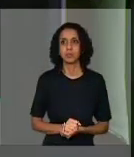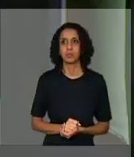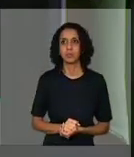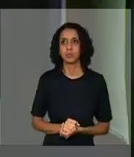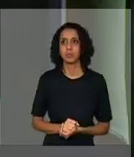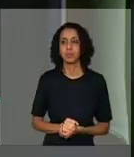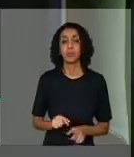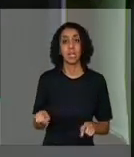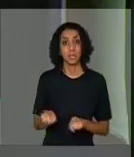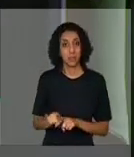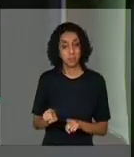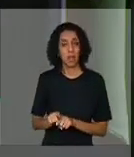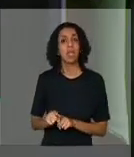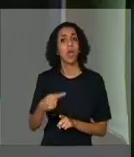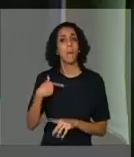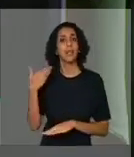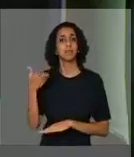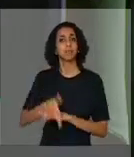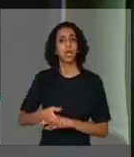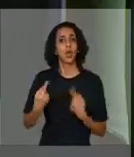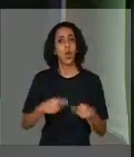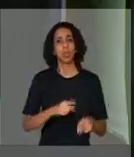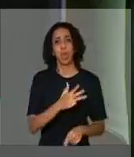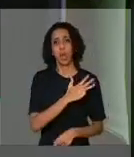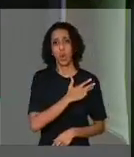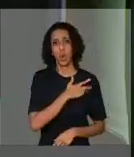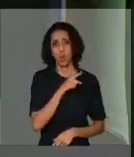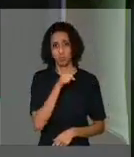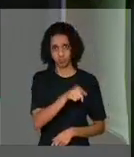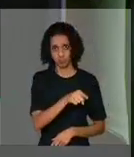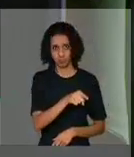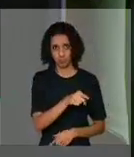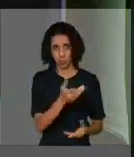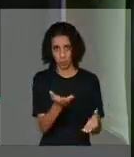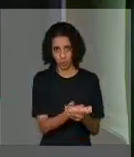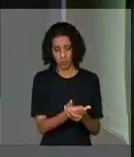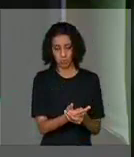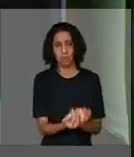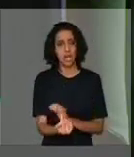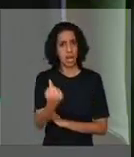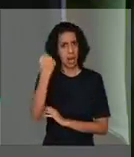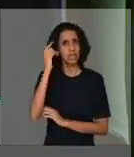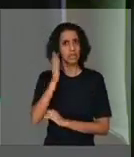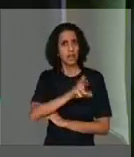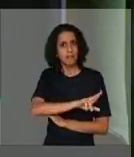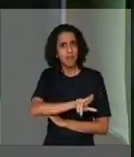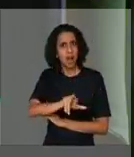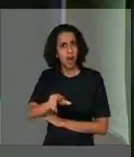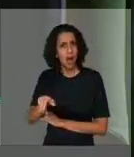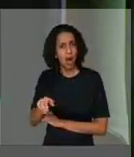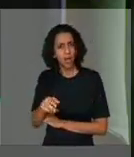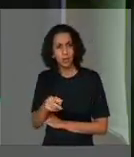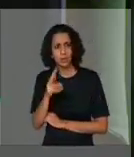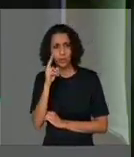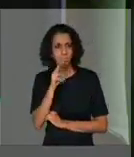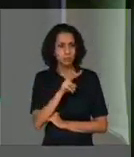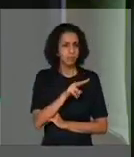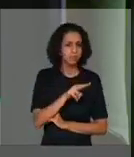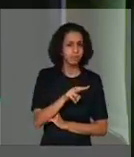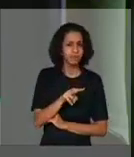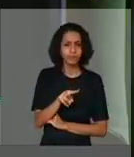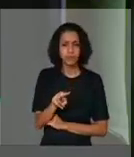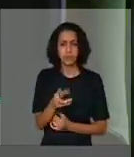na condenação do ex-presidente Lula. E já naquele momento, os indícios eram muito fortes, muito fortes.